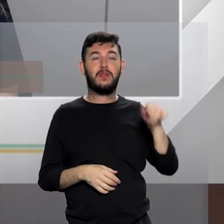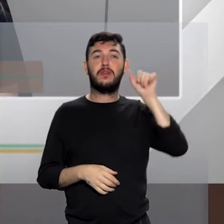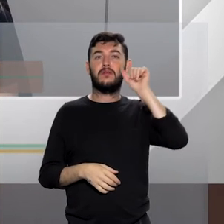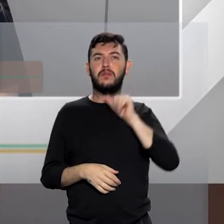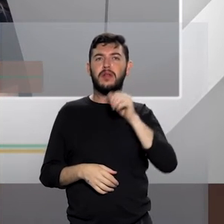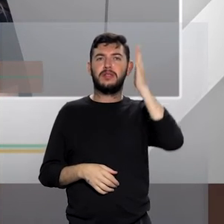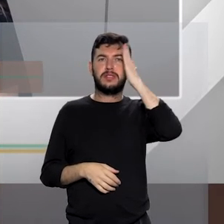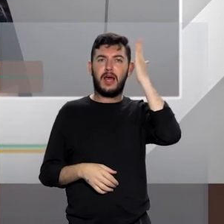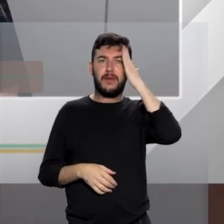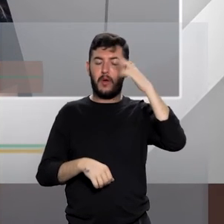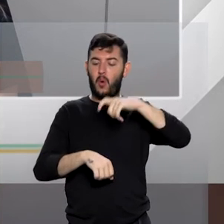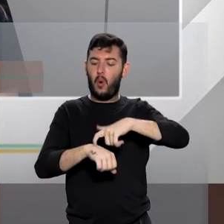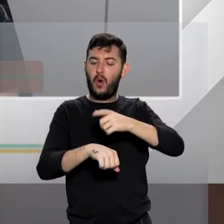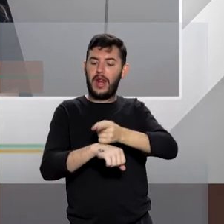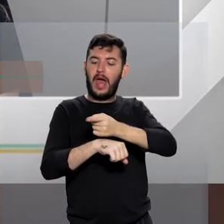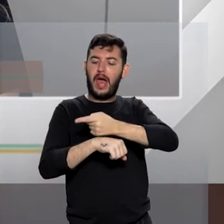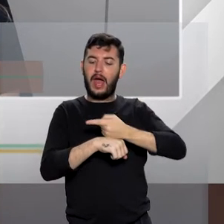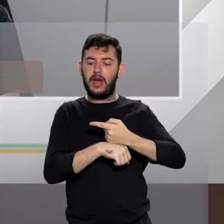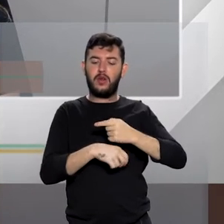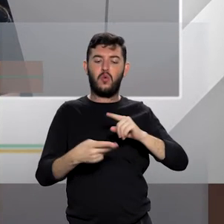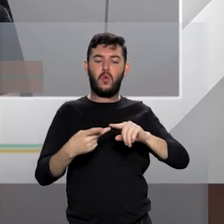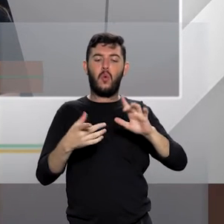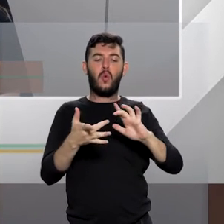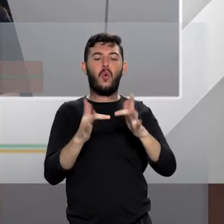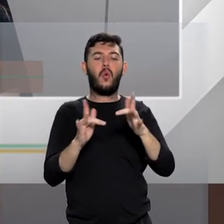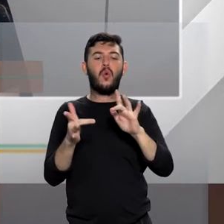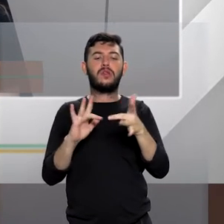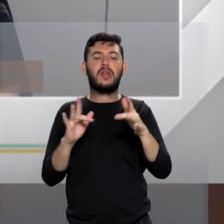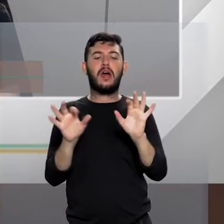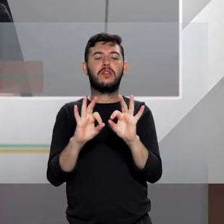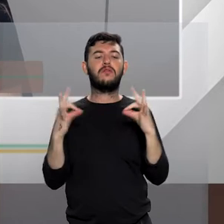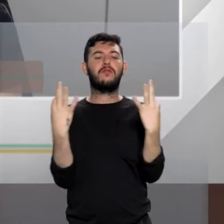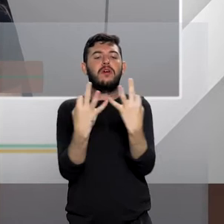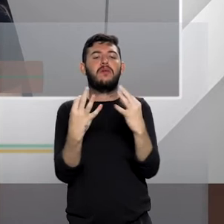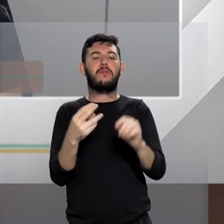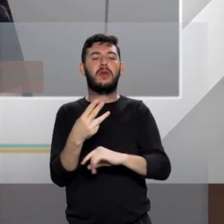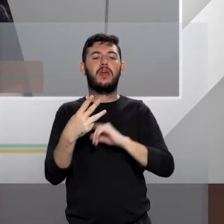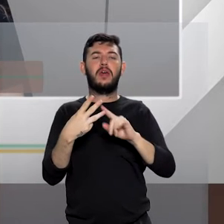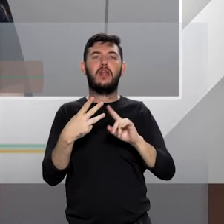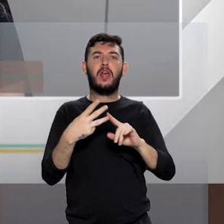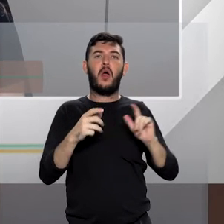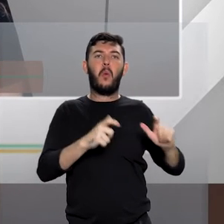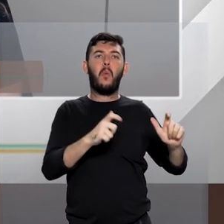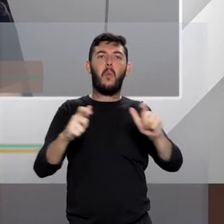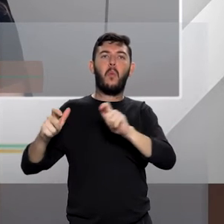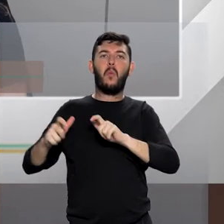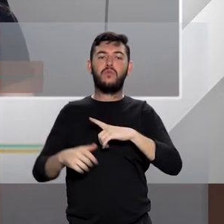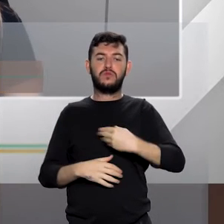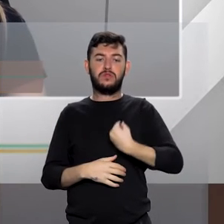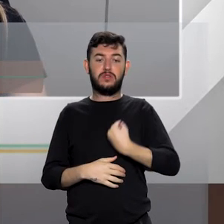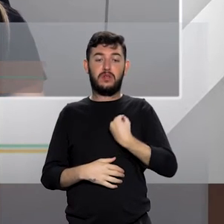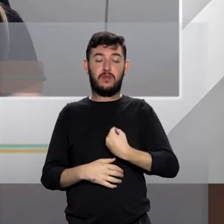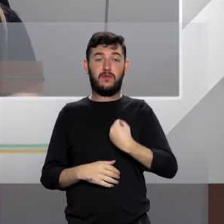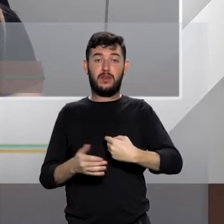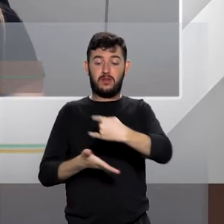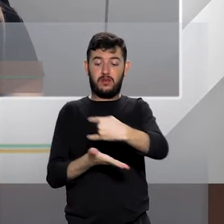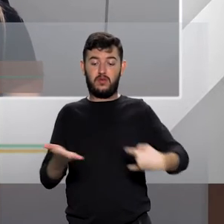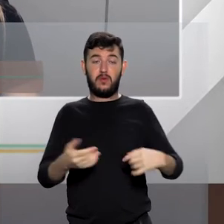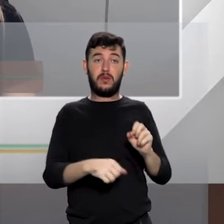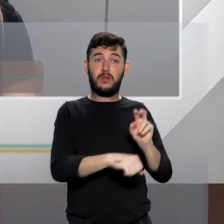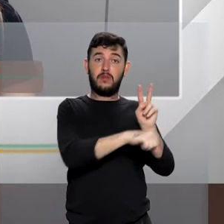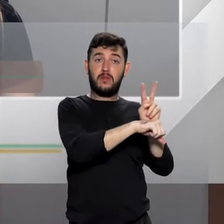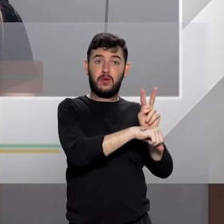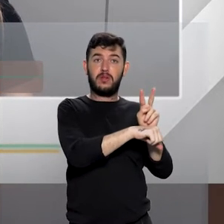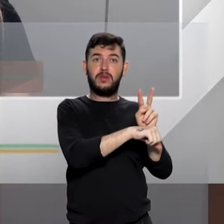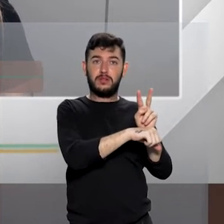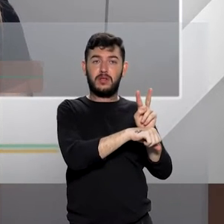retorna, os contatos que ela tem com familiares. Então, às vezes, as medidas protetivas também afastam esse agressor